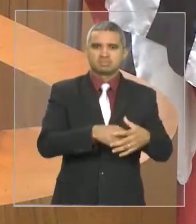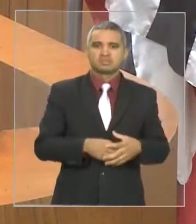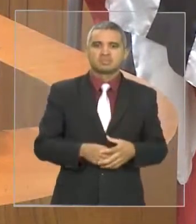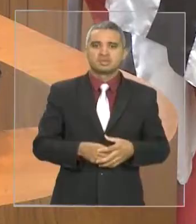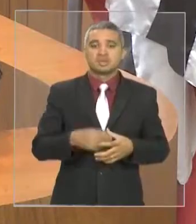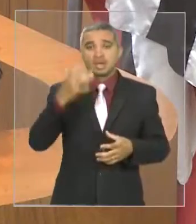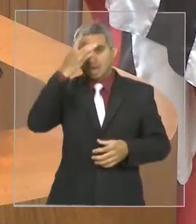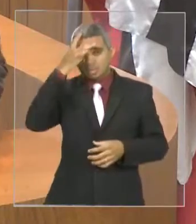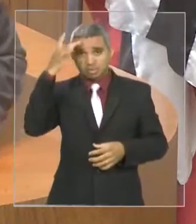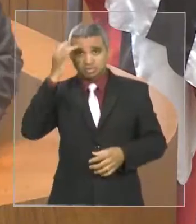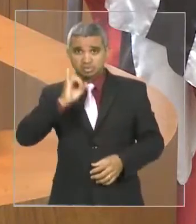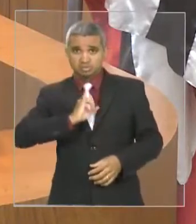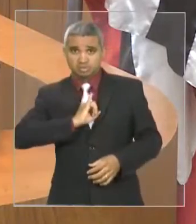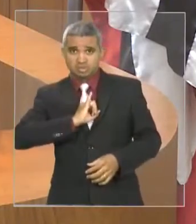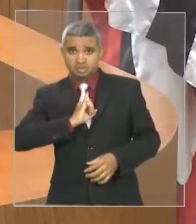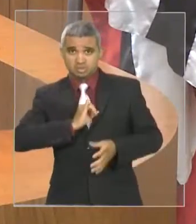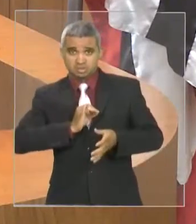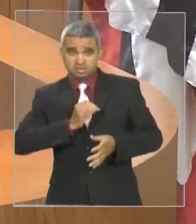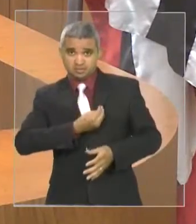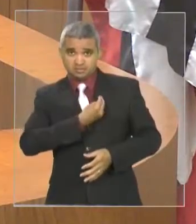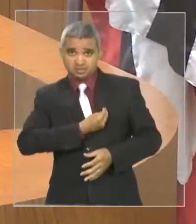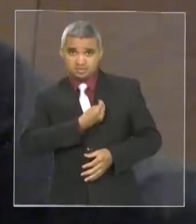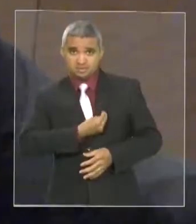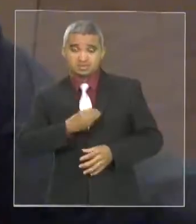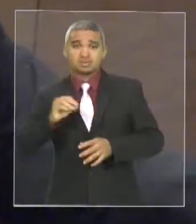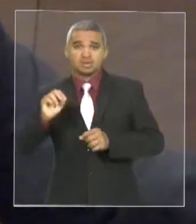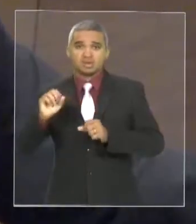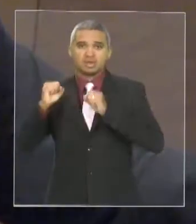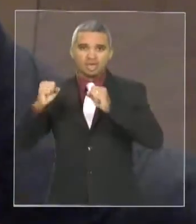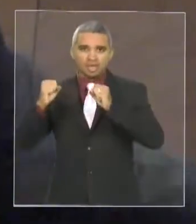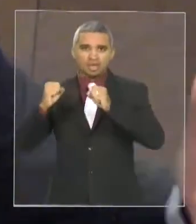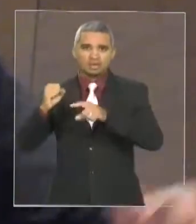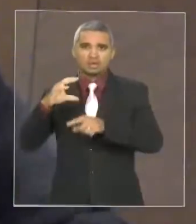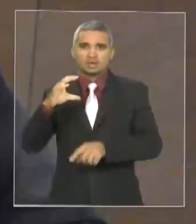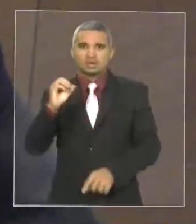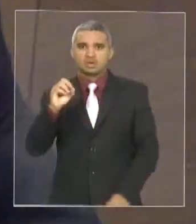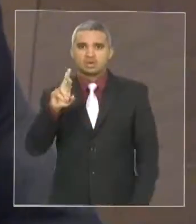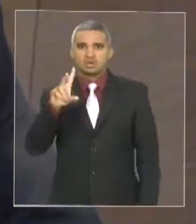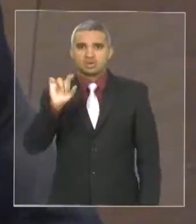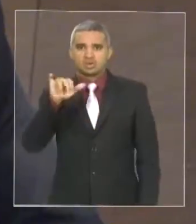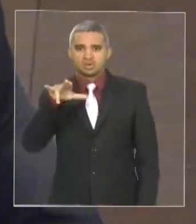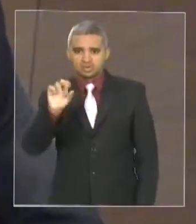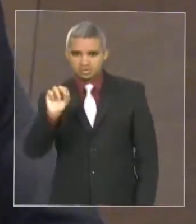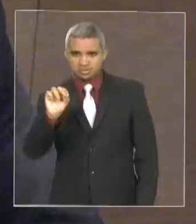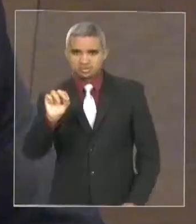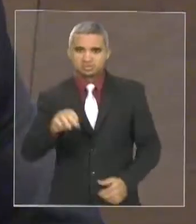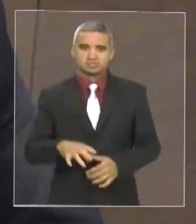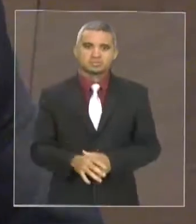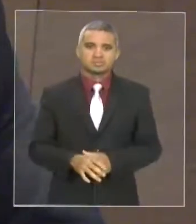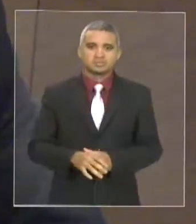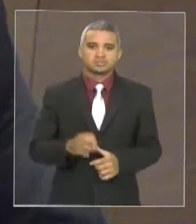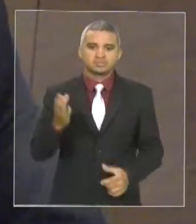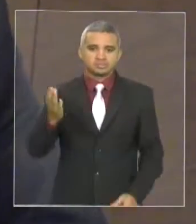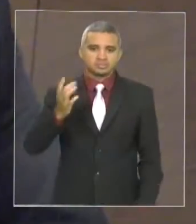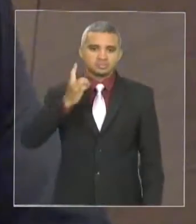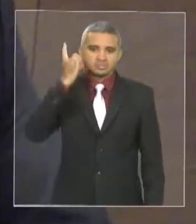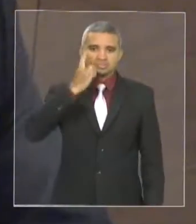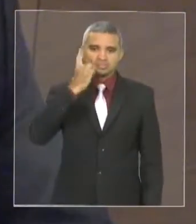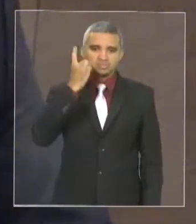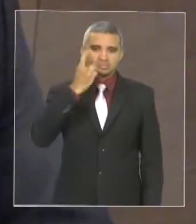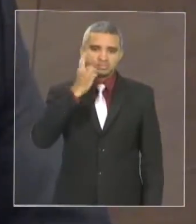Então, concedo a parte ao deputado Rigo Teles. Deputado Sérgio Frota, vossa excelência realmente foi brilhante o seu pronunciamento,